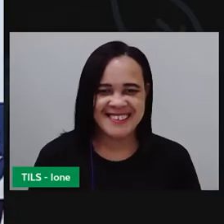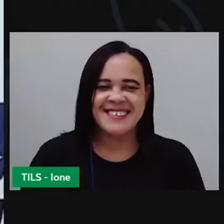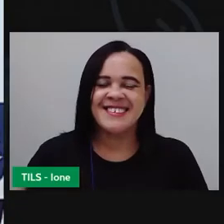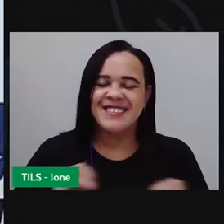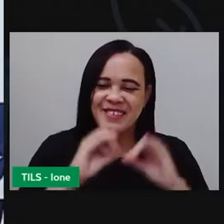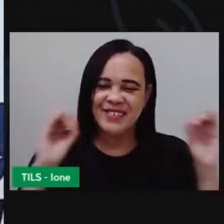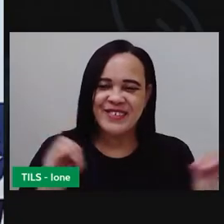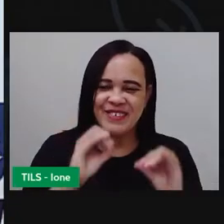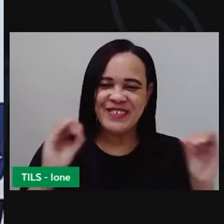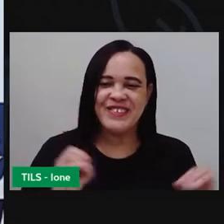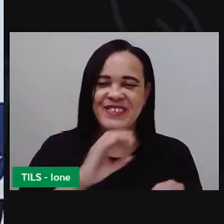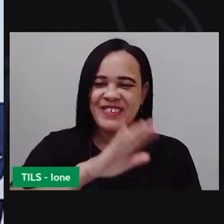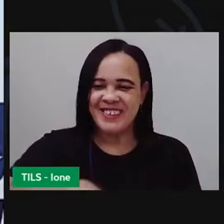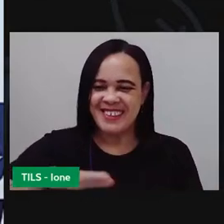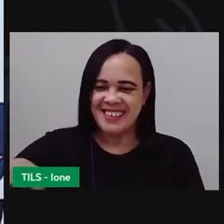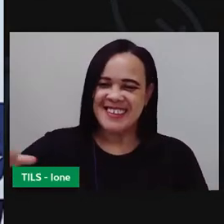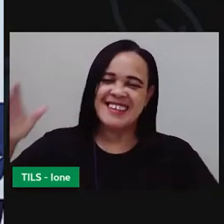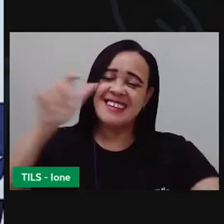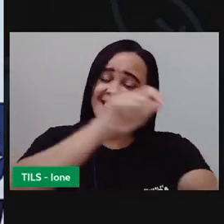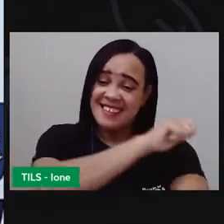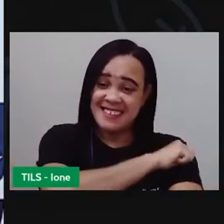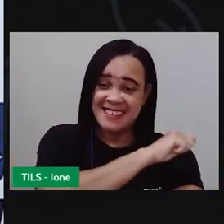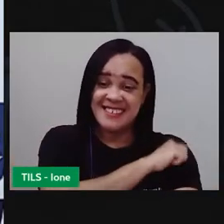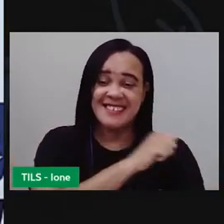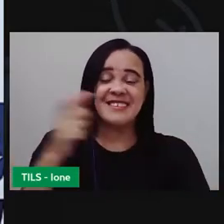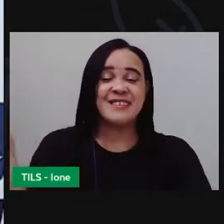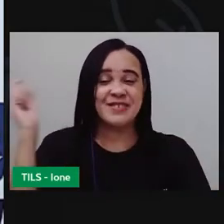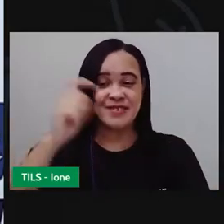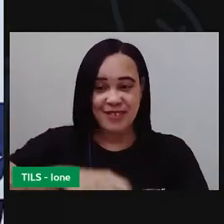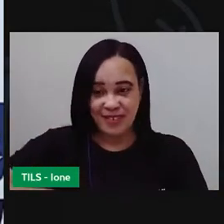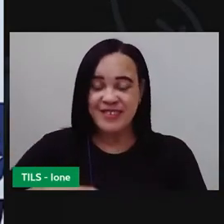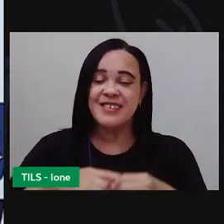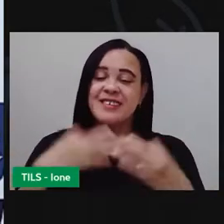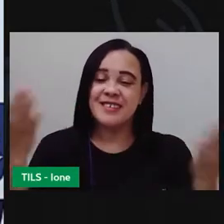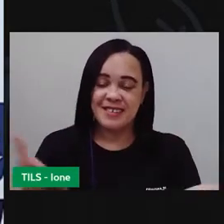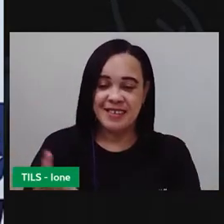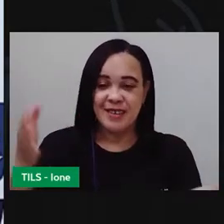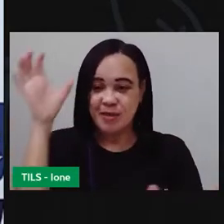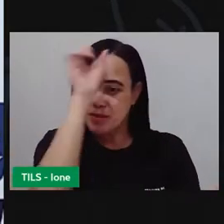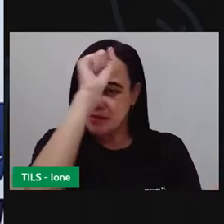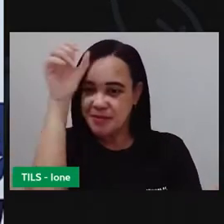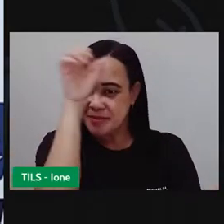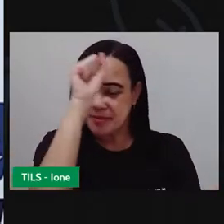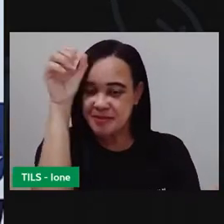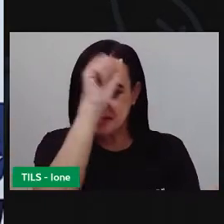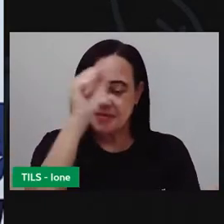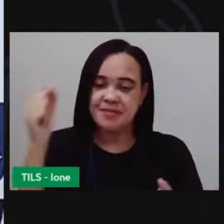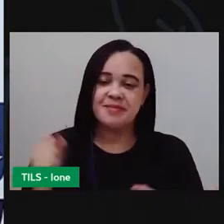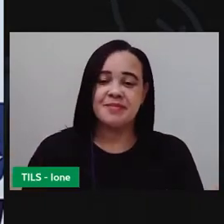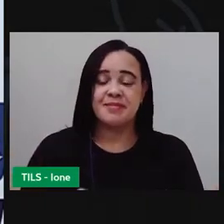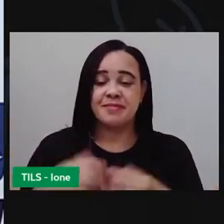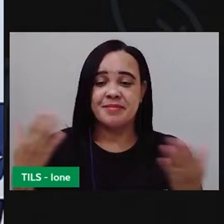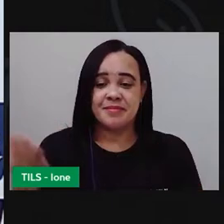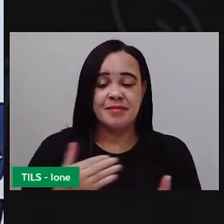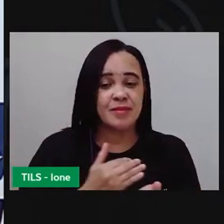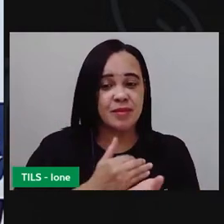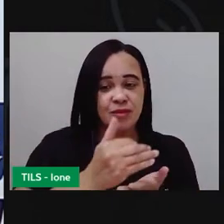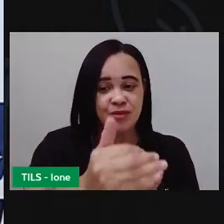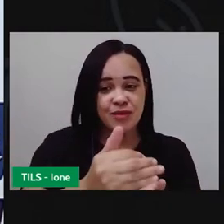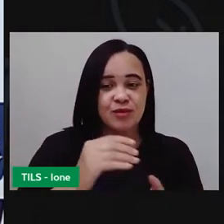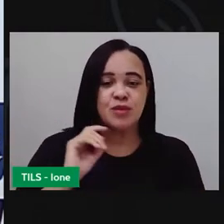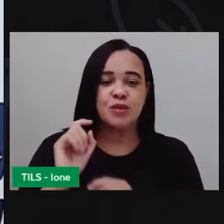Olá, criançada! Voltamos para o nosso momento de aprendizagem. Agora a gente vai continuar